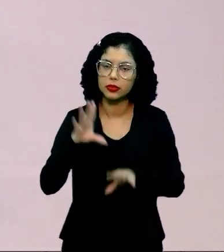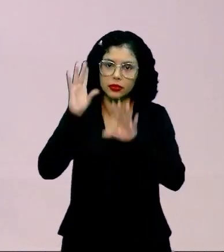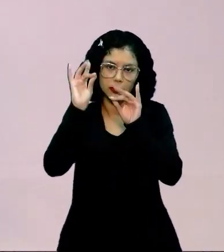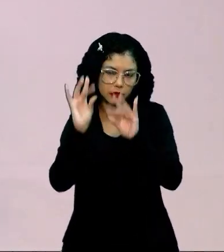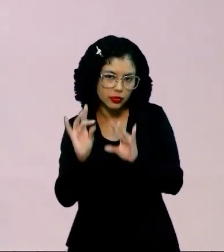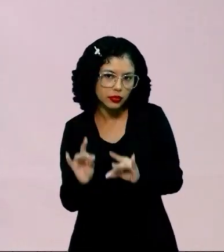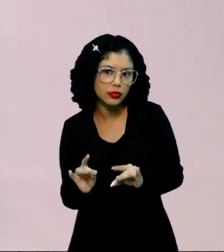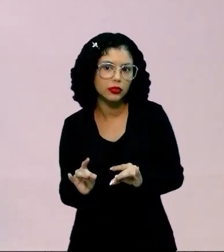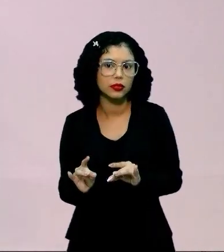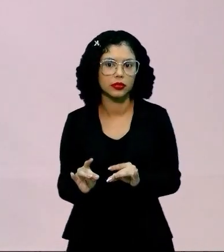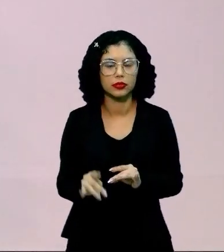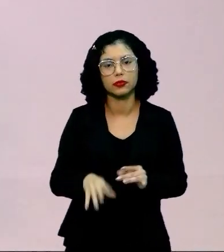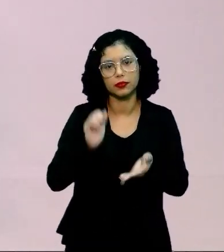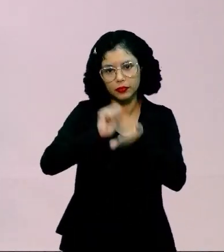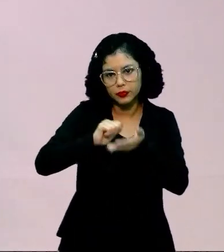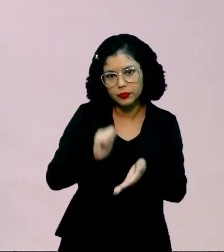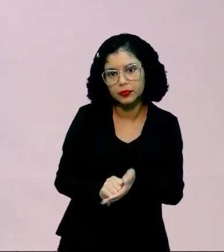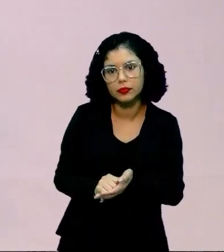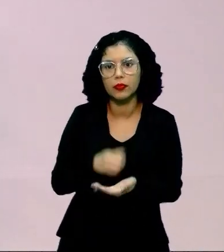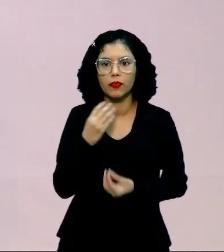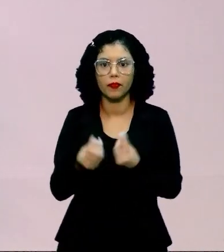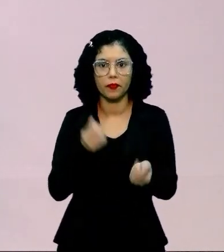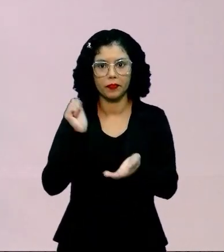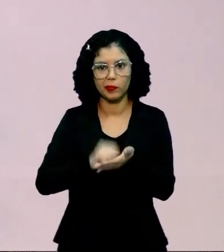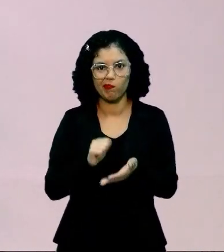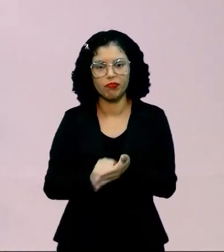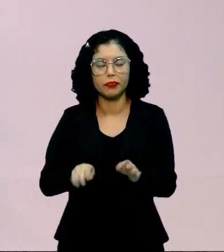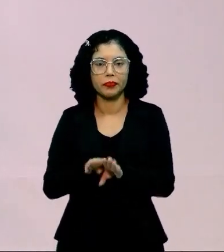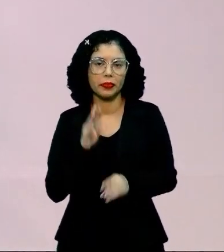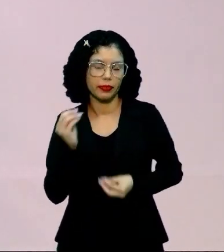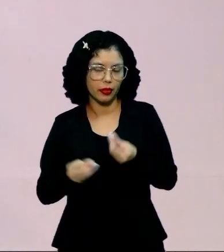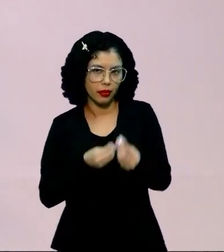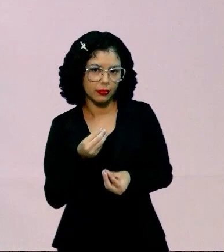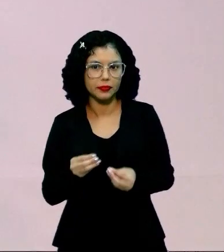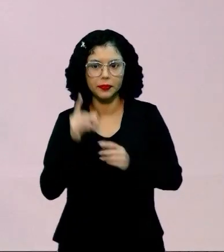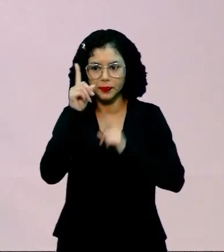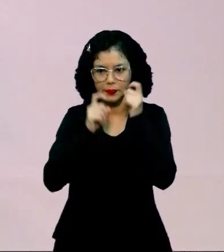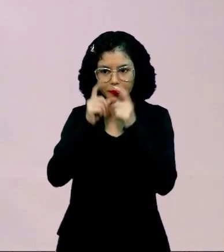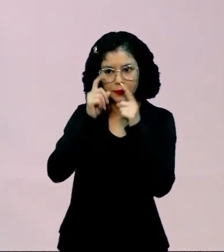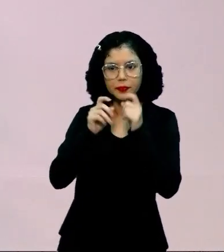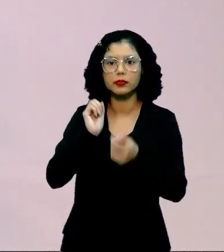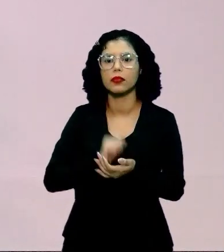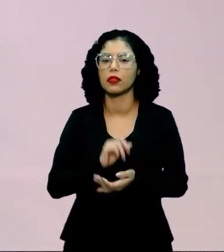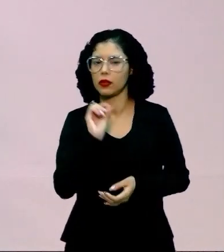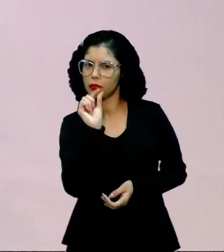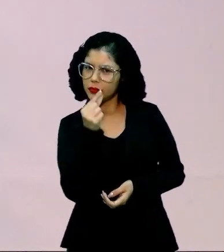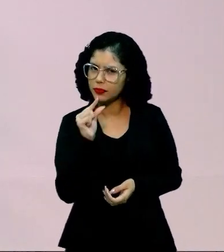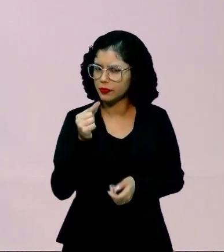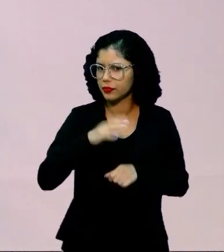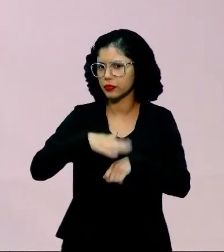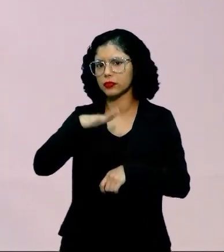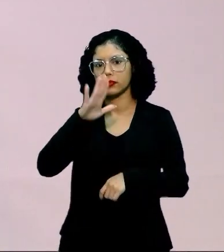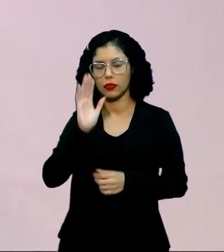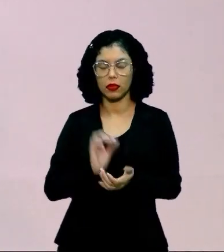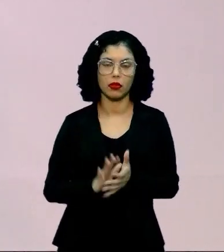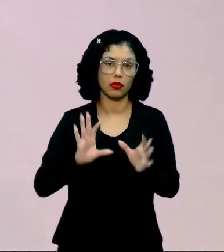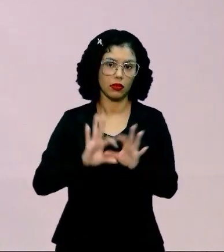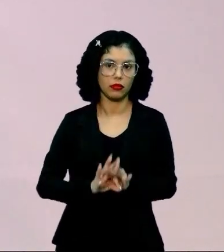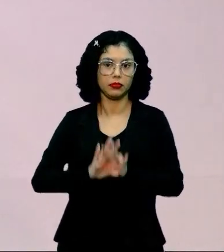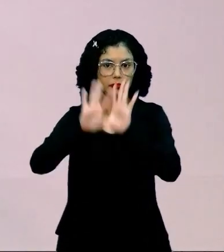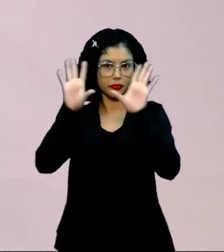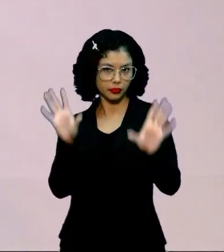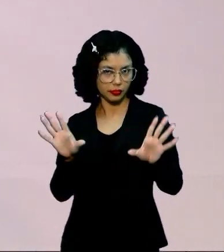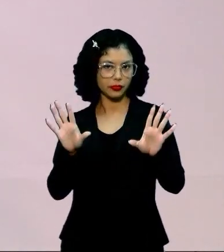escrita, essa forma de escrever, essa maneira de se expressar um tanto quanto mais liberal,